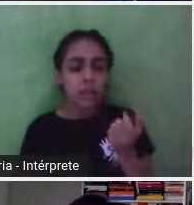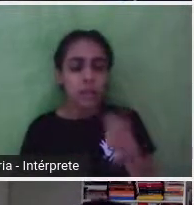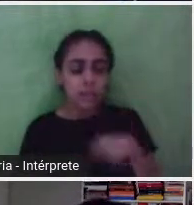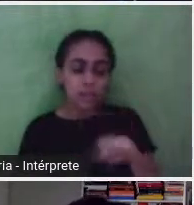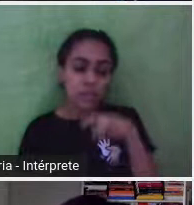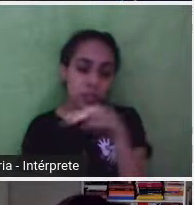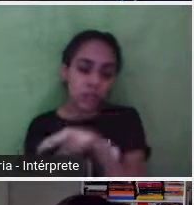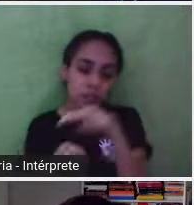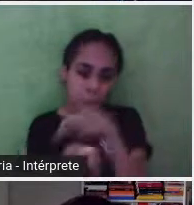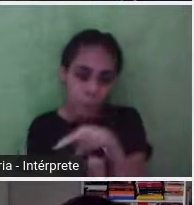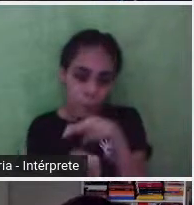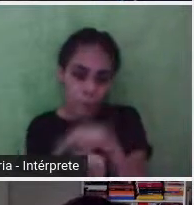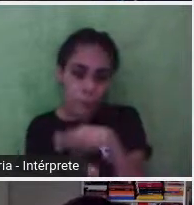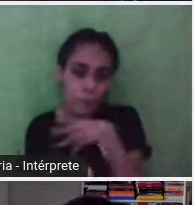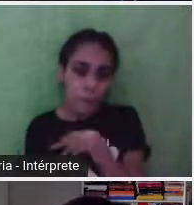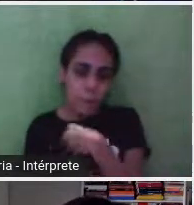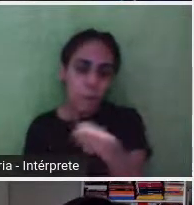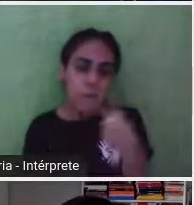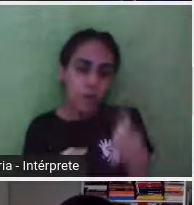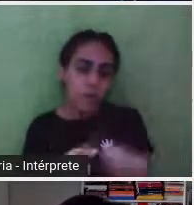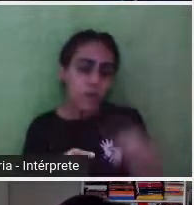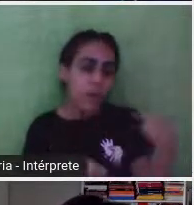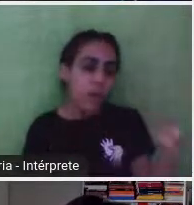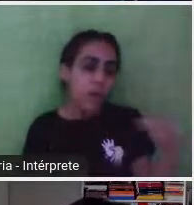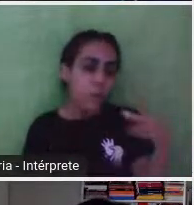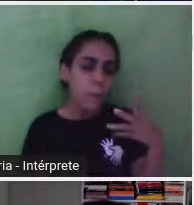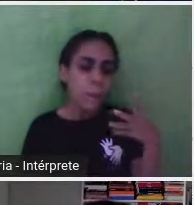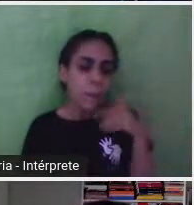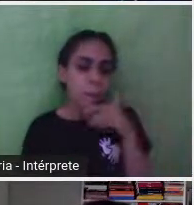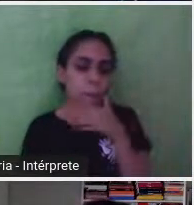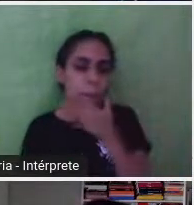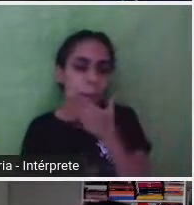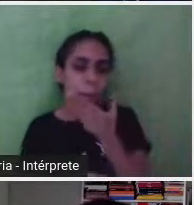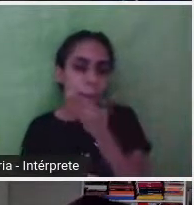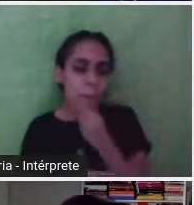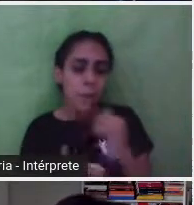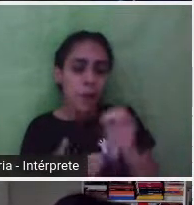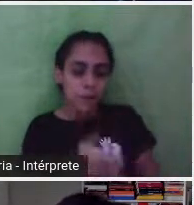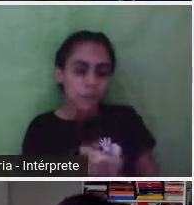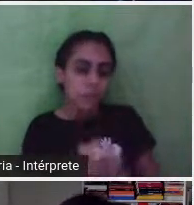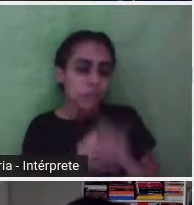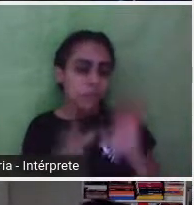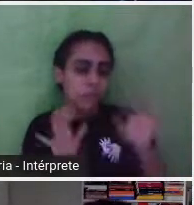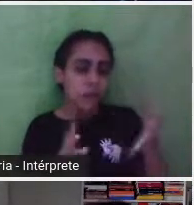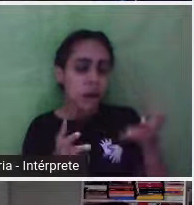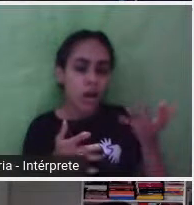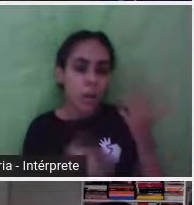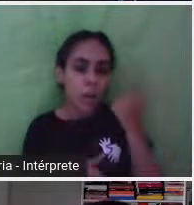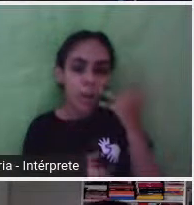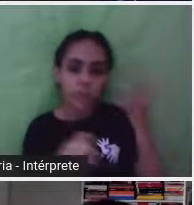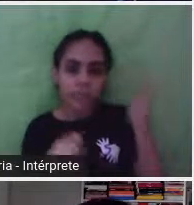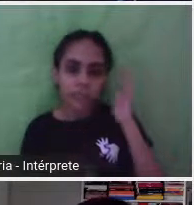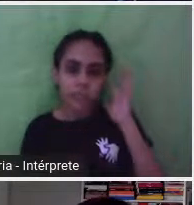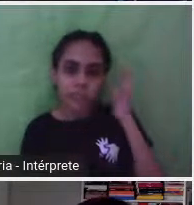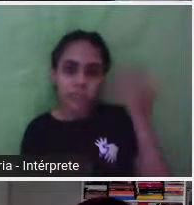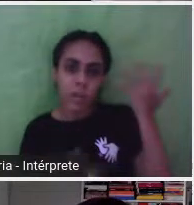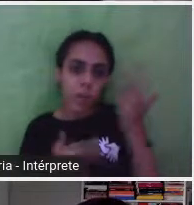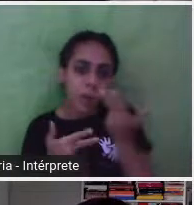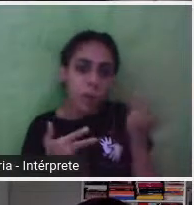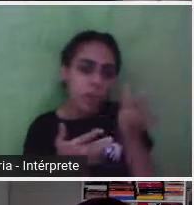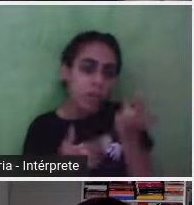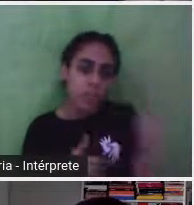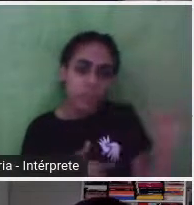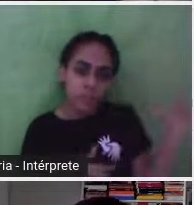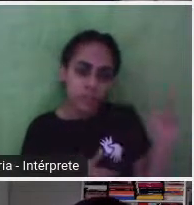marido conquistando o mundo, né? E isso foi, assim, foi e ainda é a realidade de muitas mulheres, infelizmente.